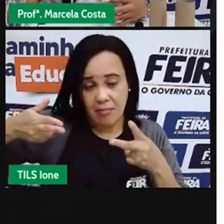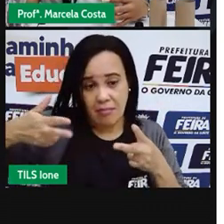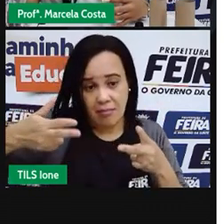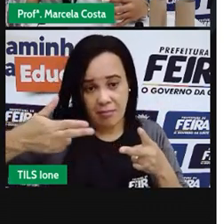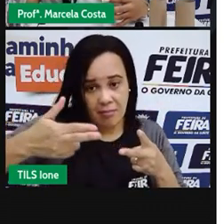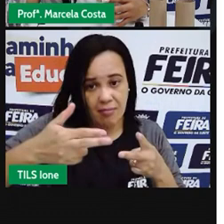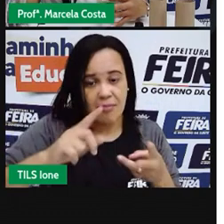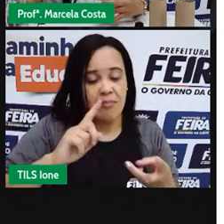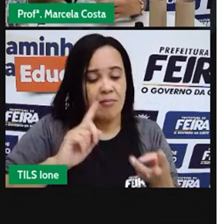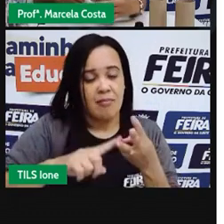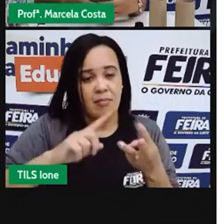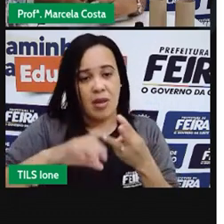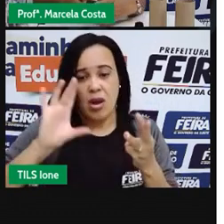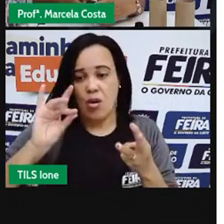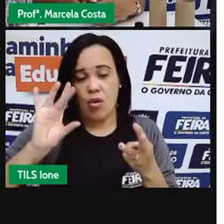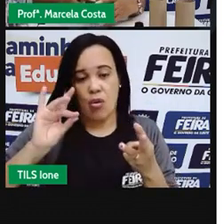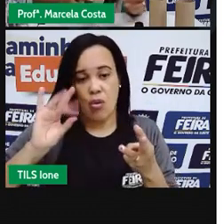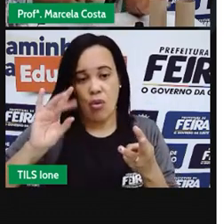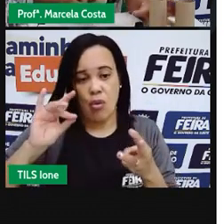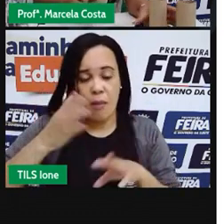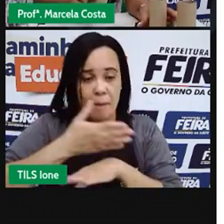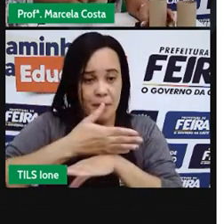uma cola branca